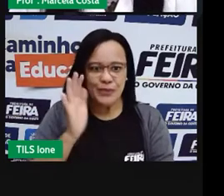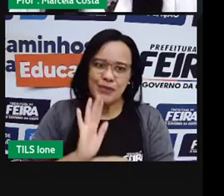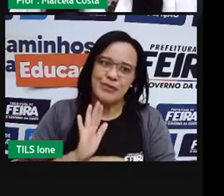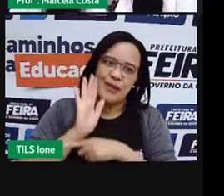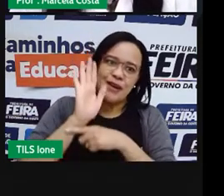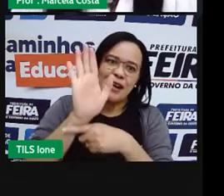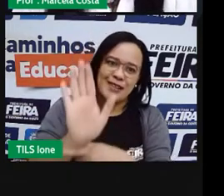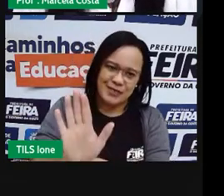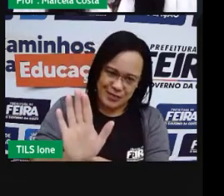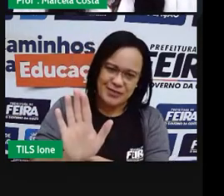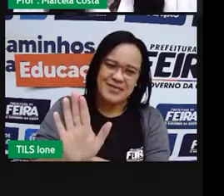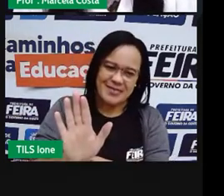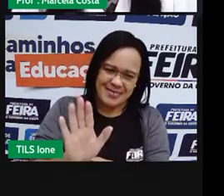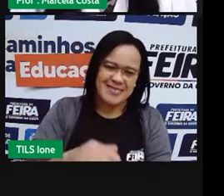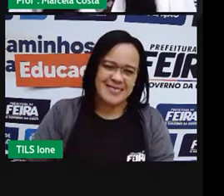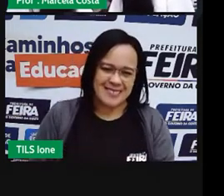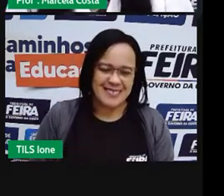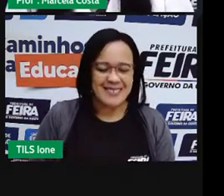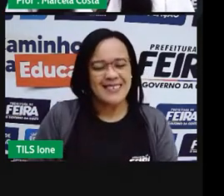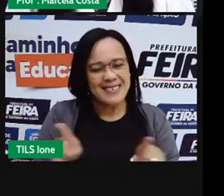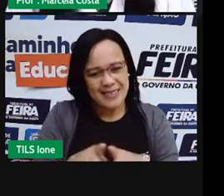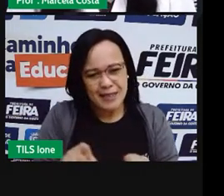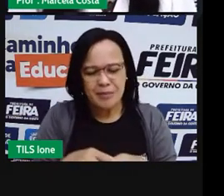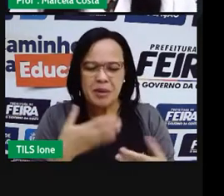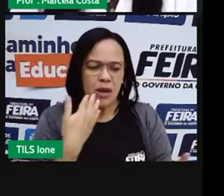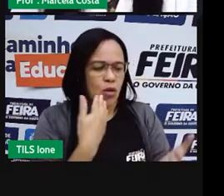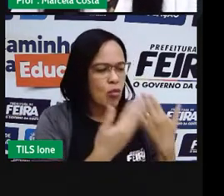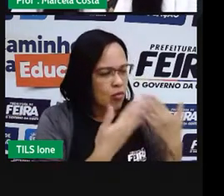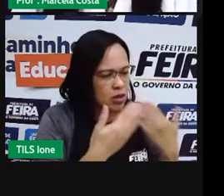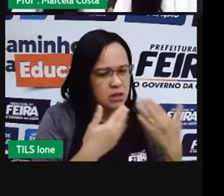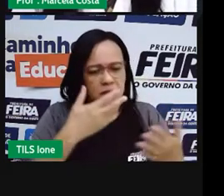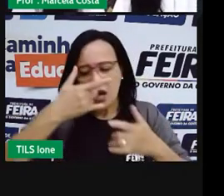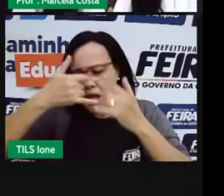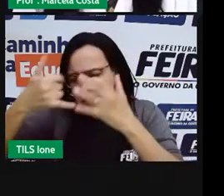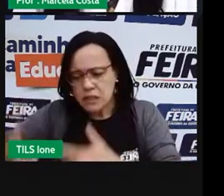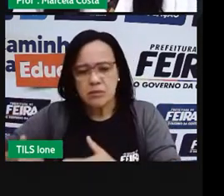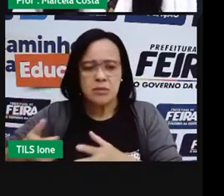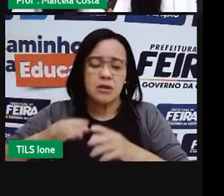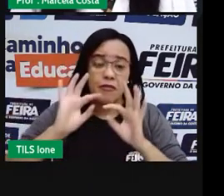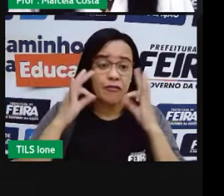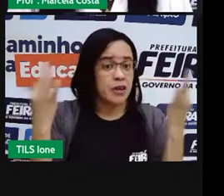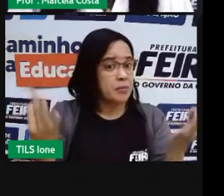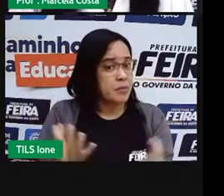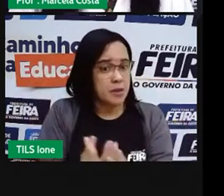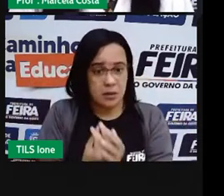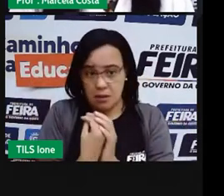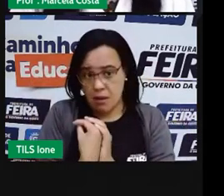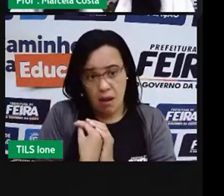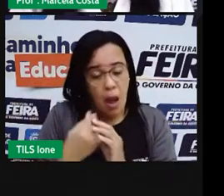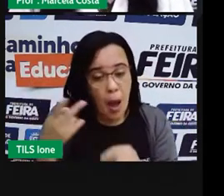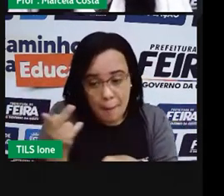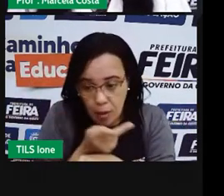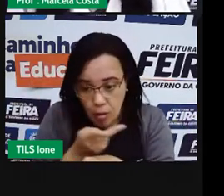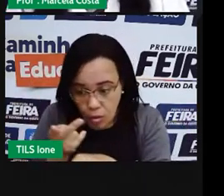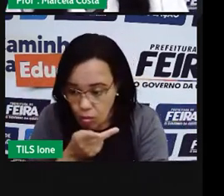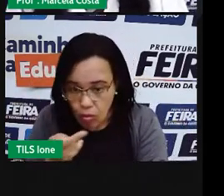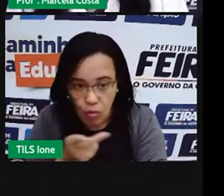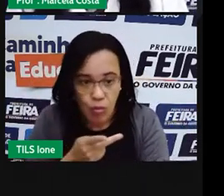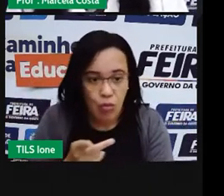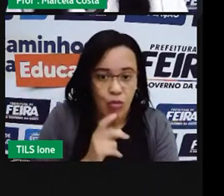coisa que podem fazer são familiares. Veja se na casa tem algum bananinho, tem